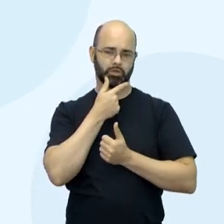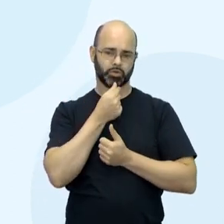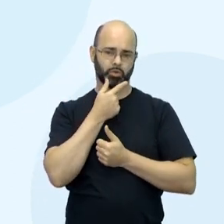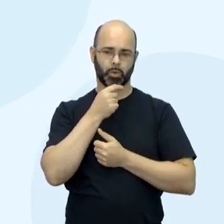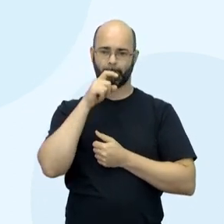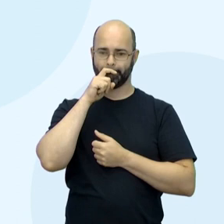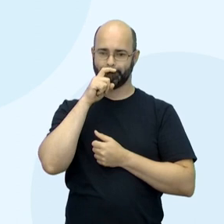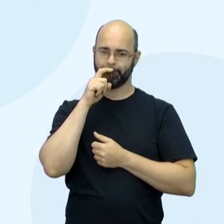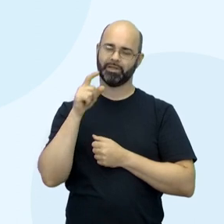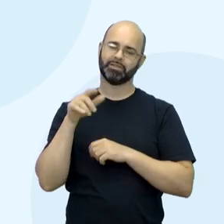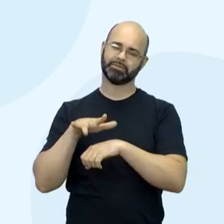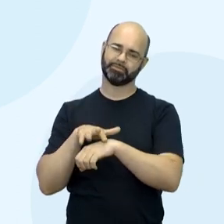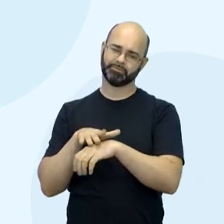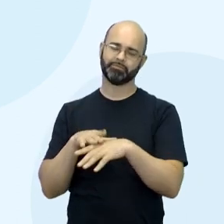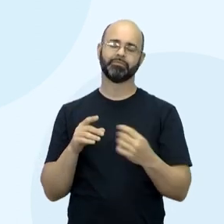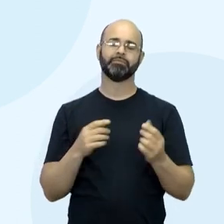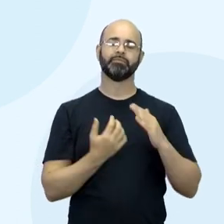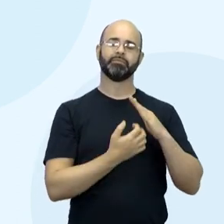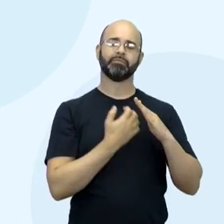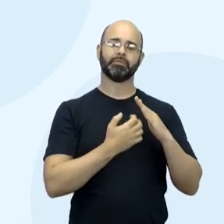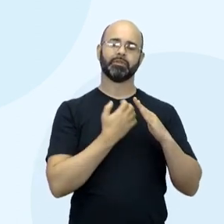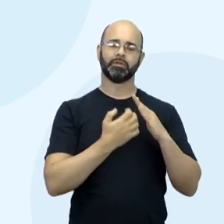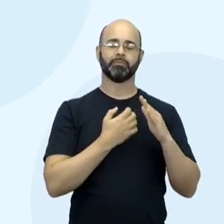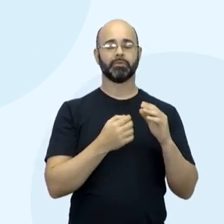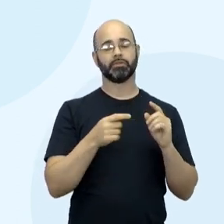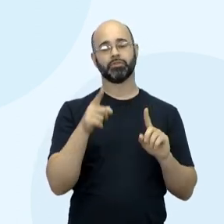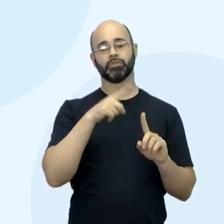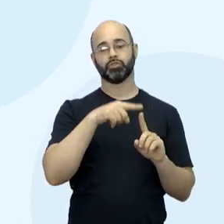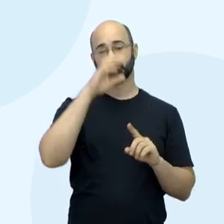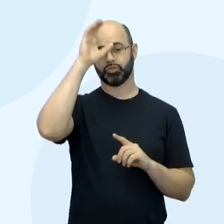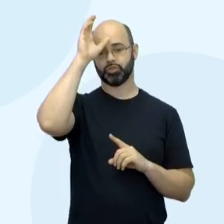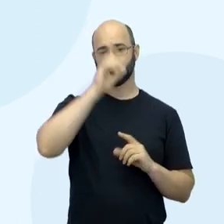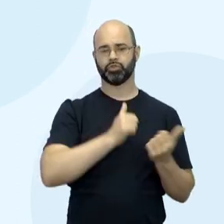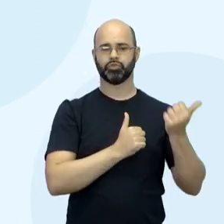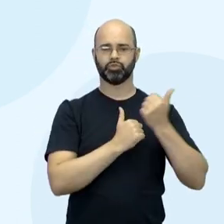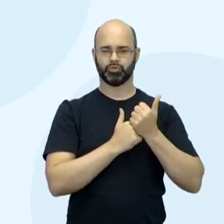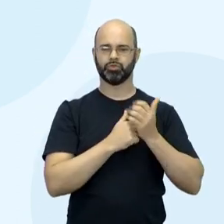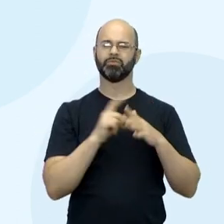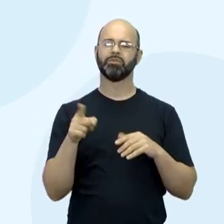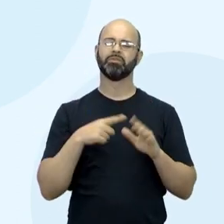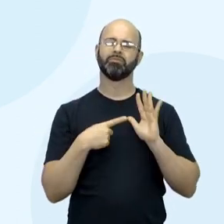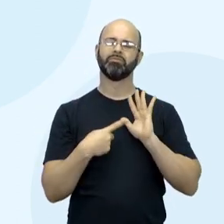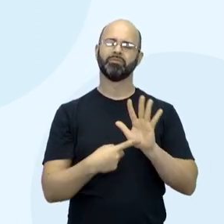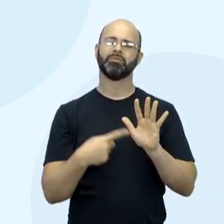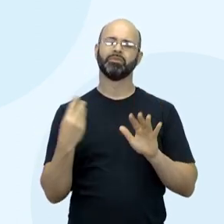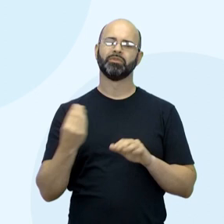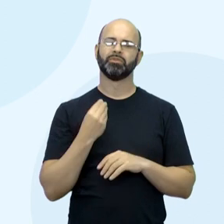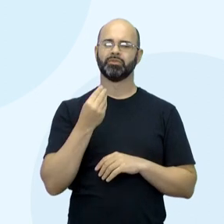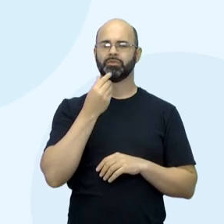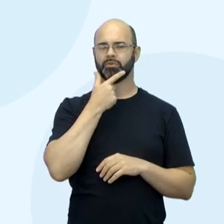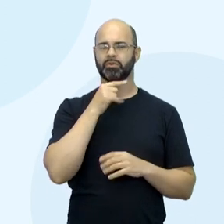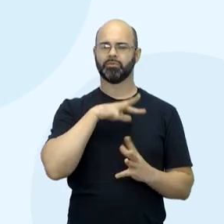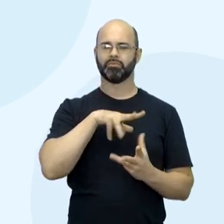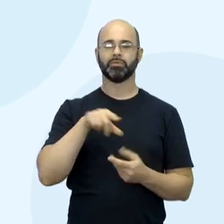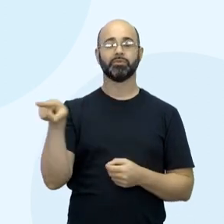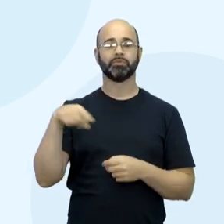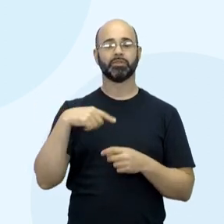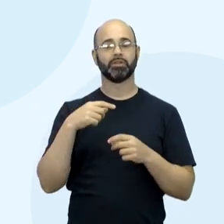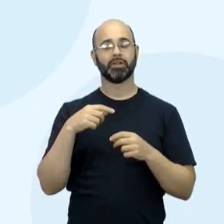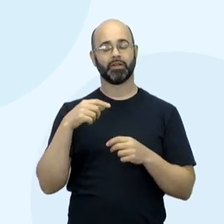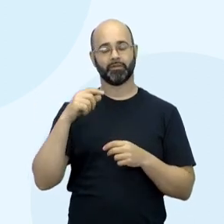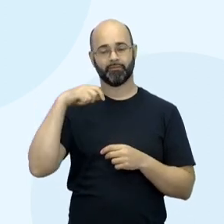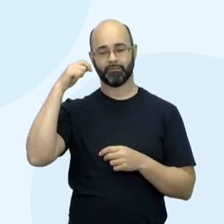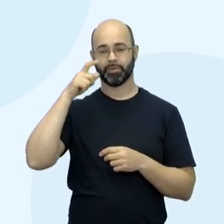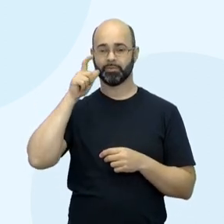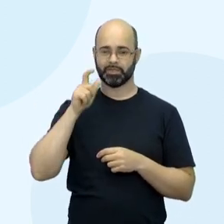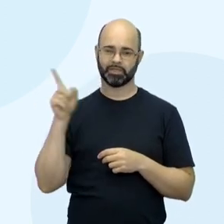Sem tanta competência, seu tio precisa se juntar à moça para salvar a empresa, provando assim seu valor em um mundo dominado por homens. Esse filme aqui é interessante porque